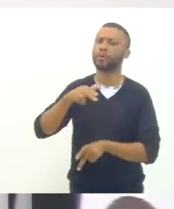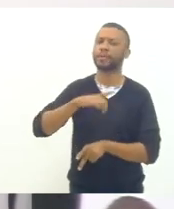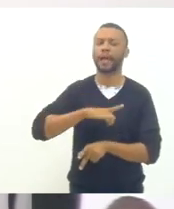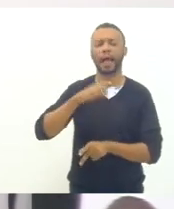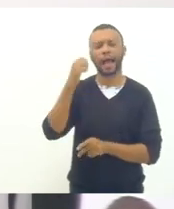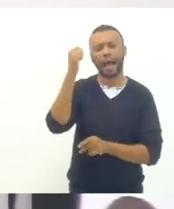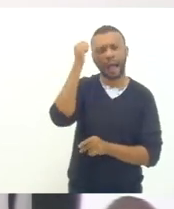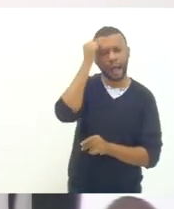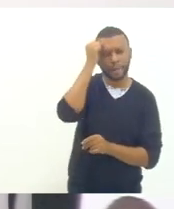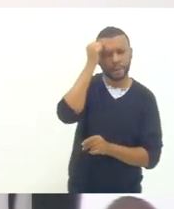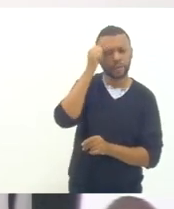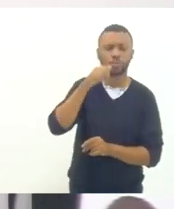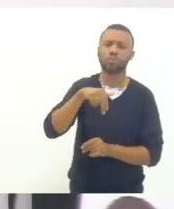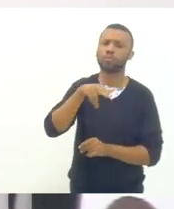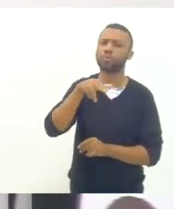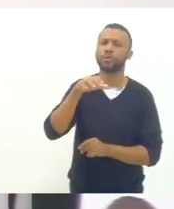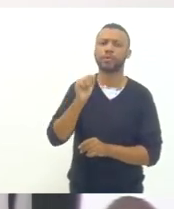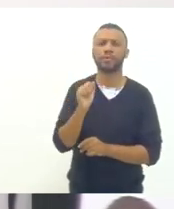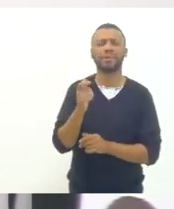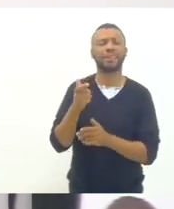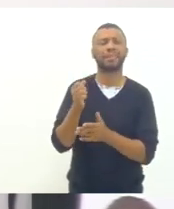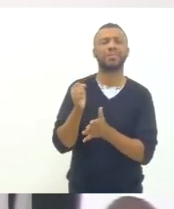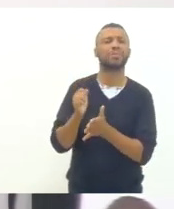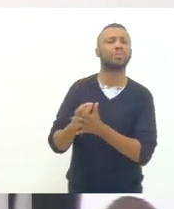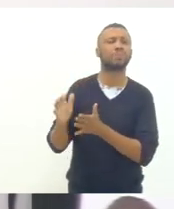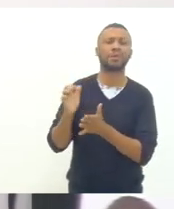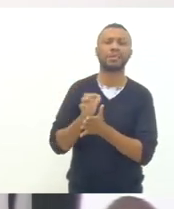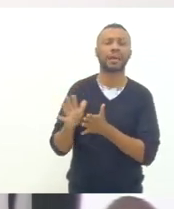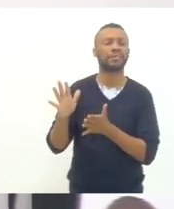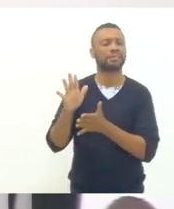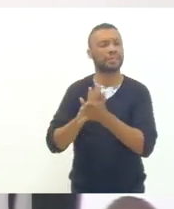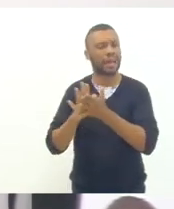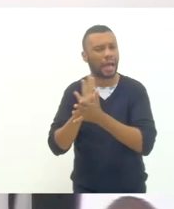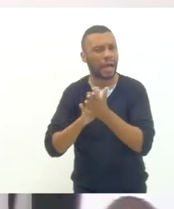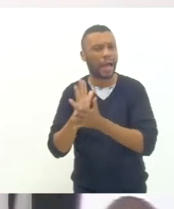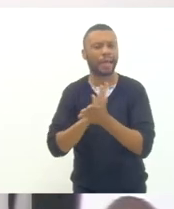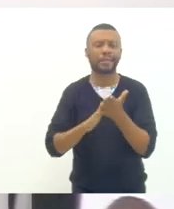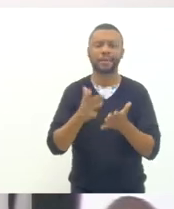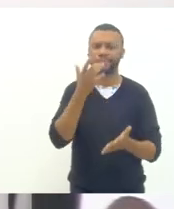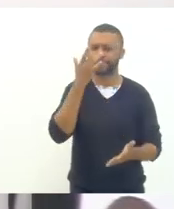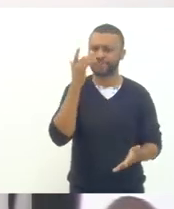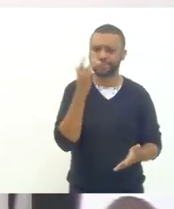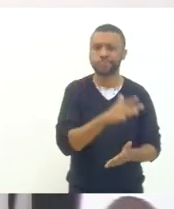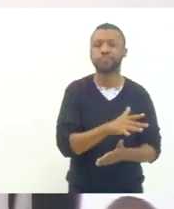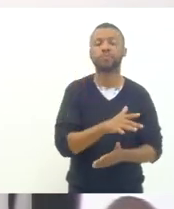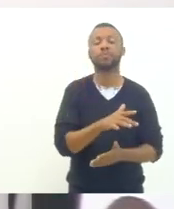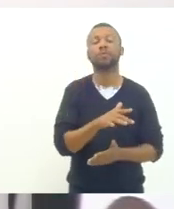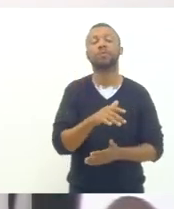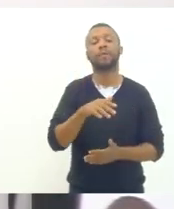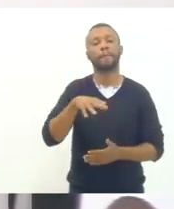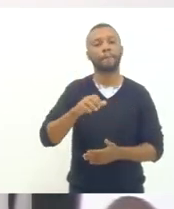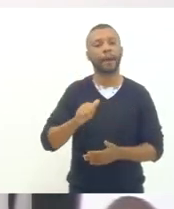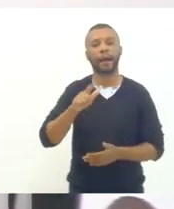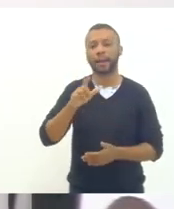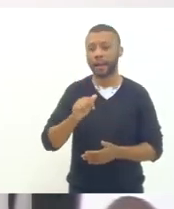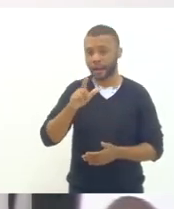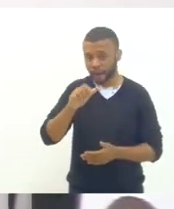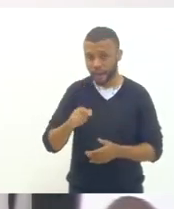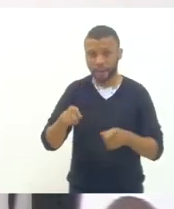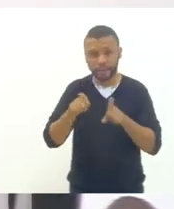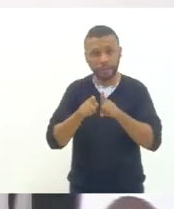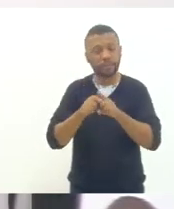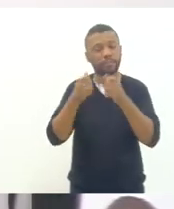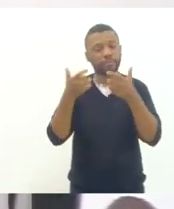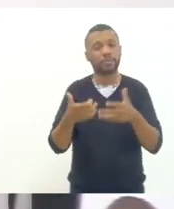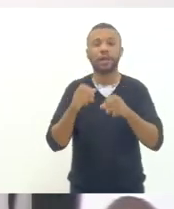arrependimento não será nada desperdiçado ou jogado ao vento Malala também diz que educação é a única